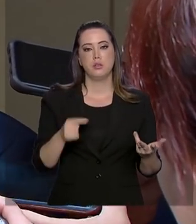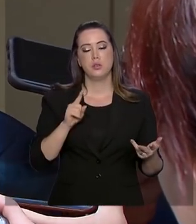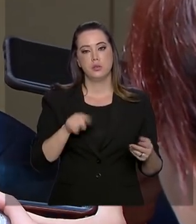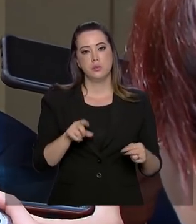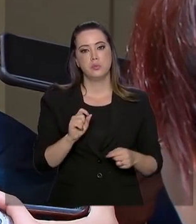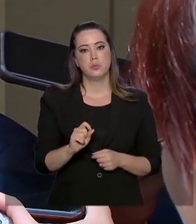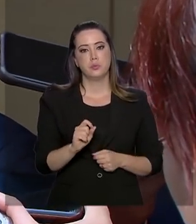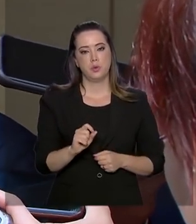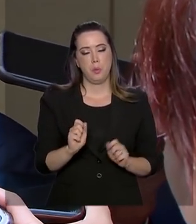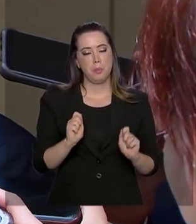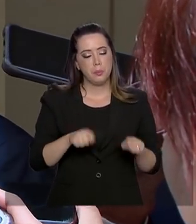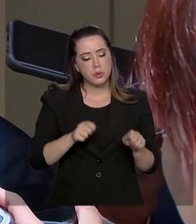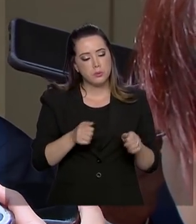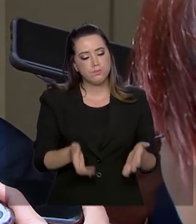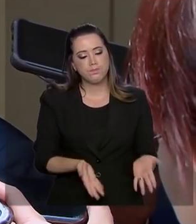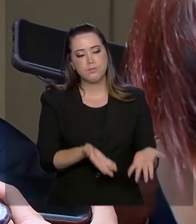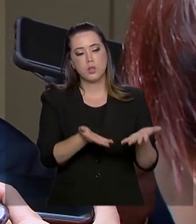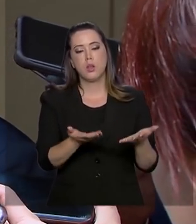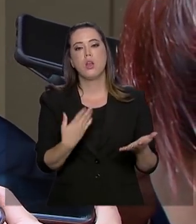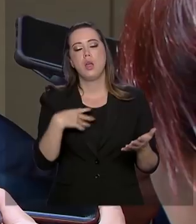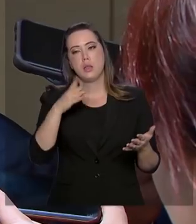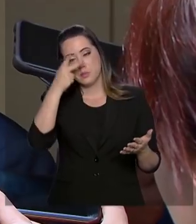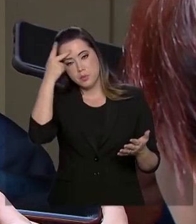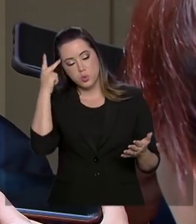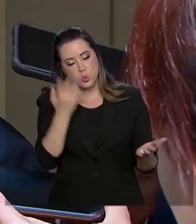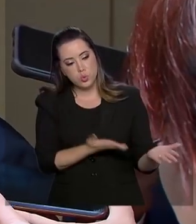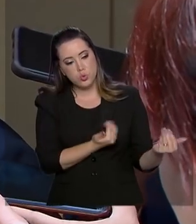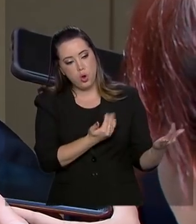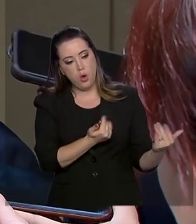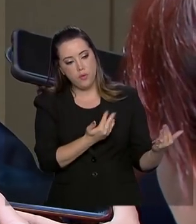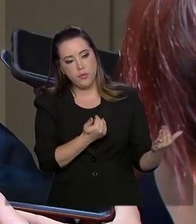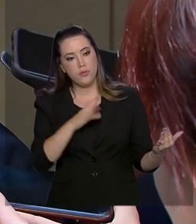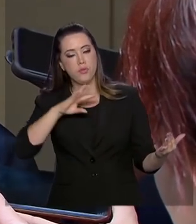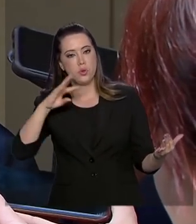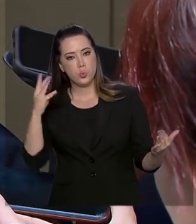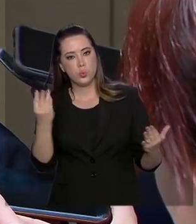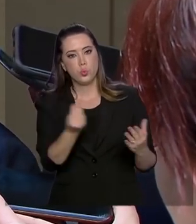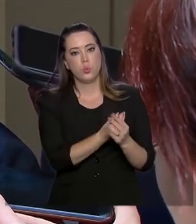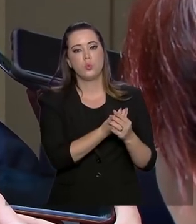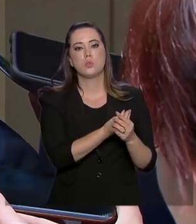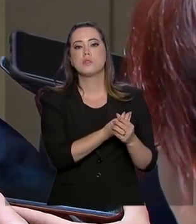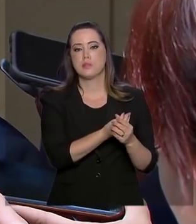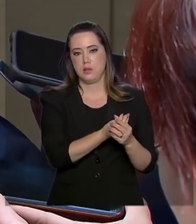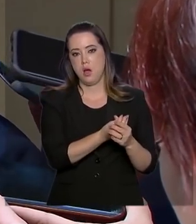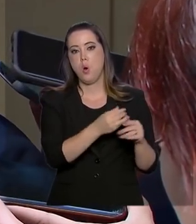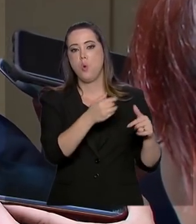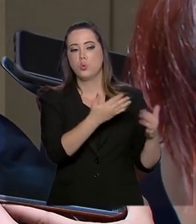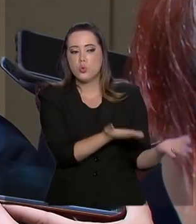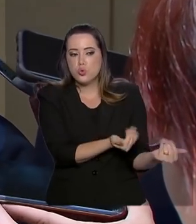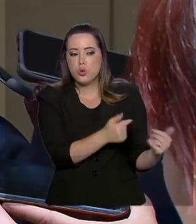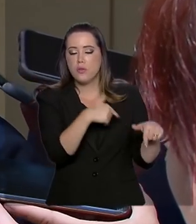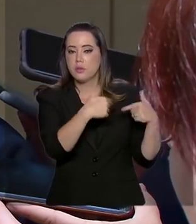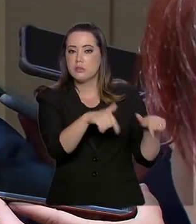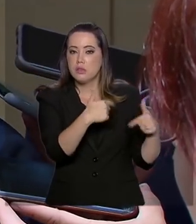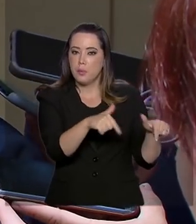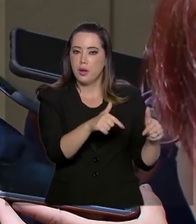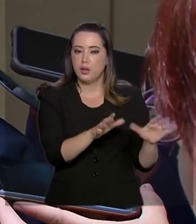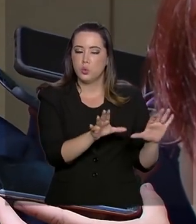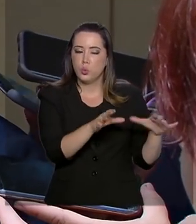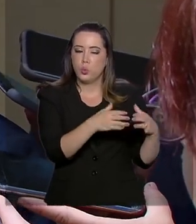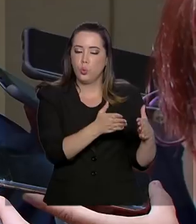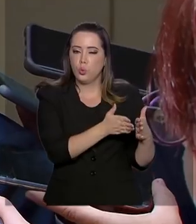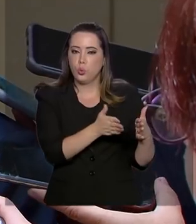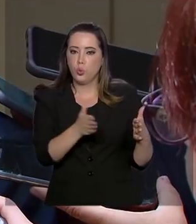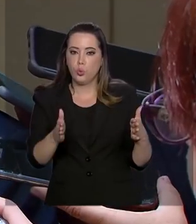potencializar a reinserção, ou desculpe, a inserção no mercado de trabalho, dessa faixa do